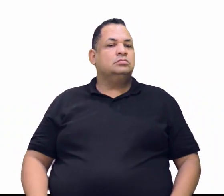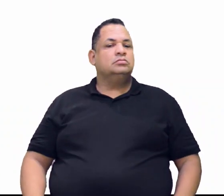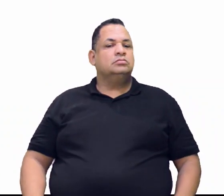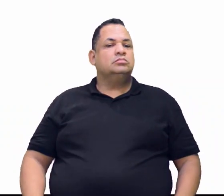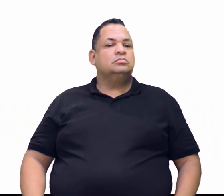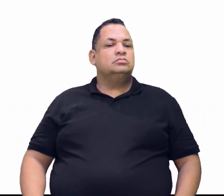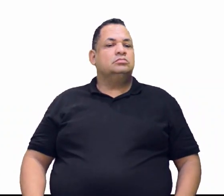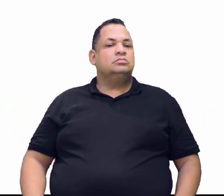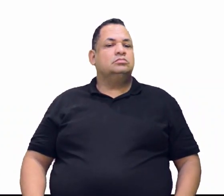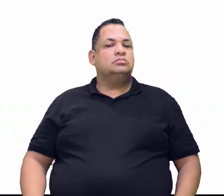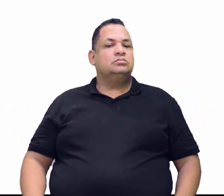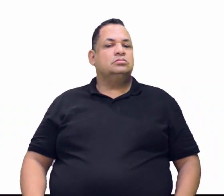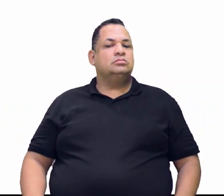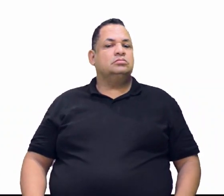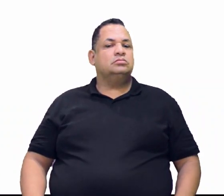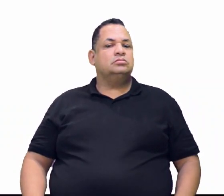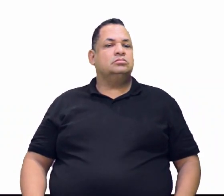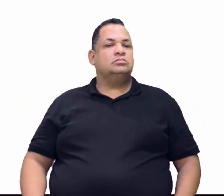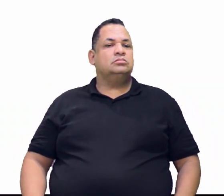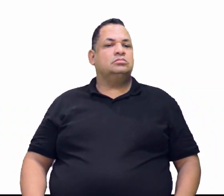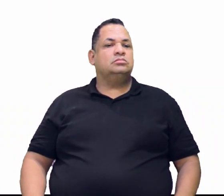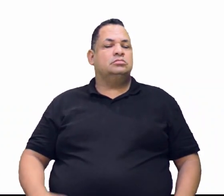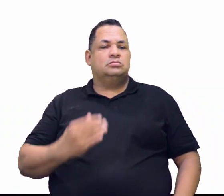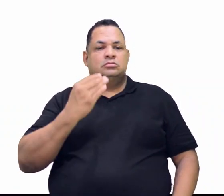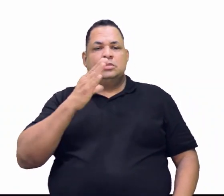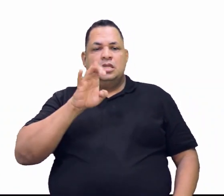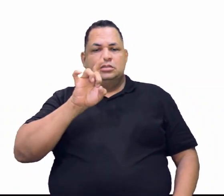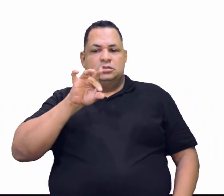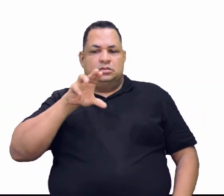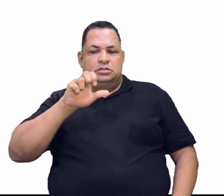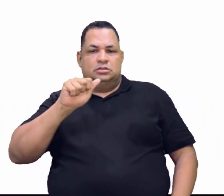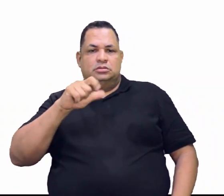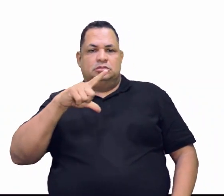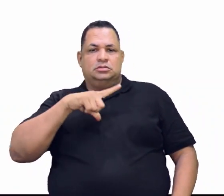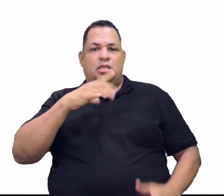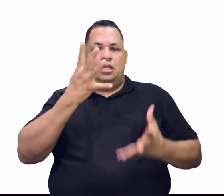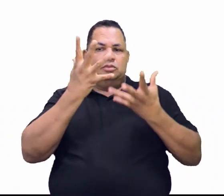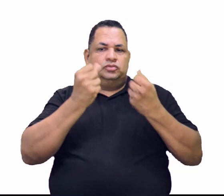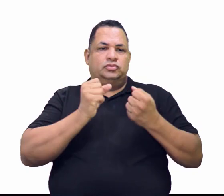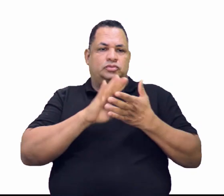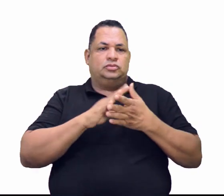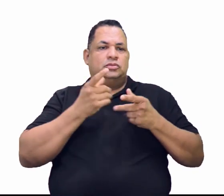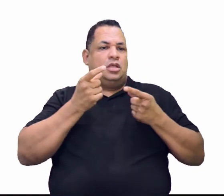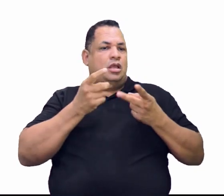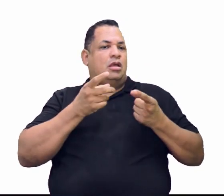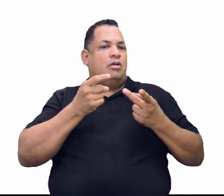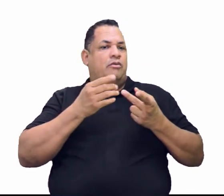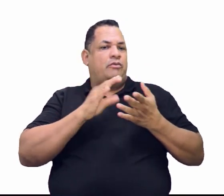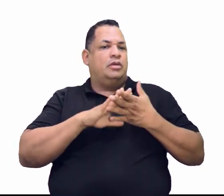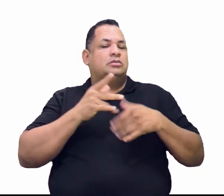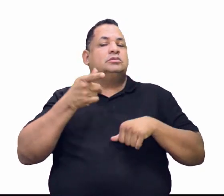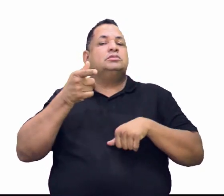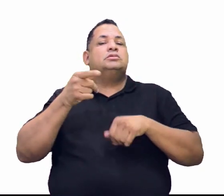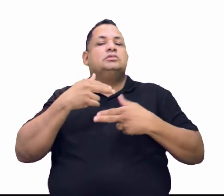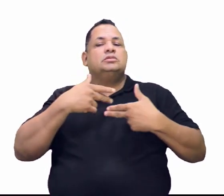só. A casterita, ela teve grande aceitação no mercado internacional.